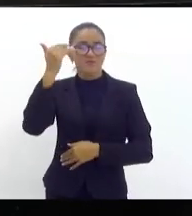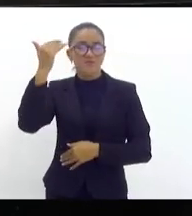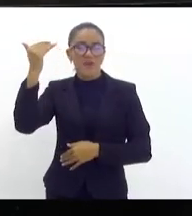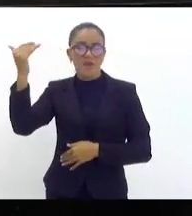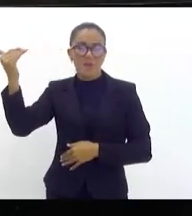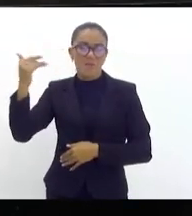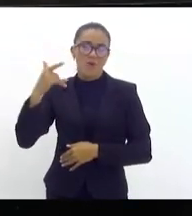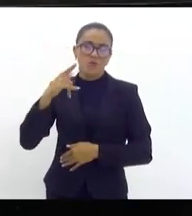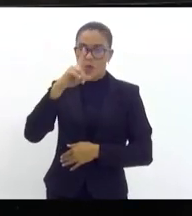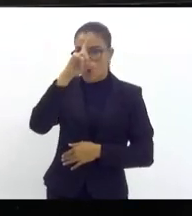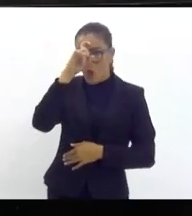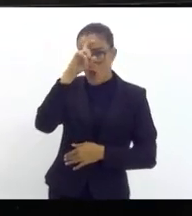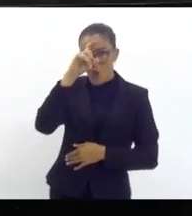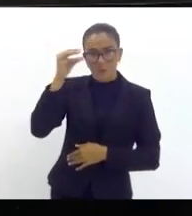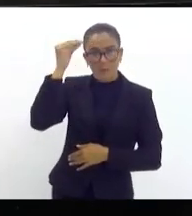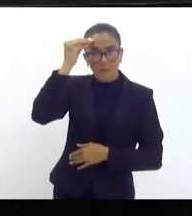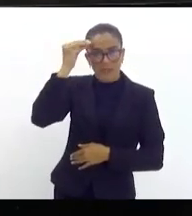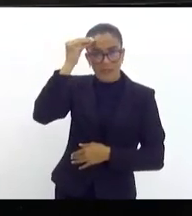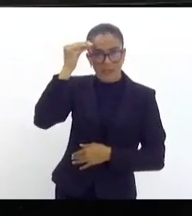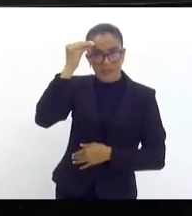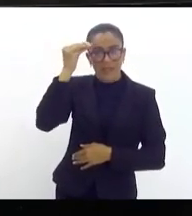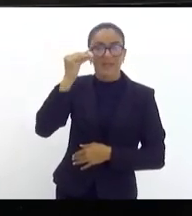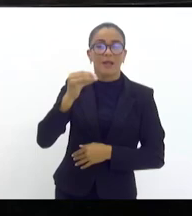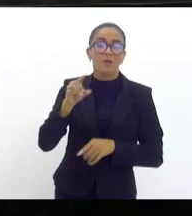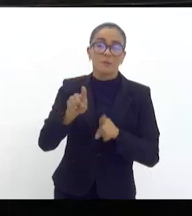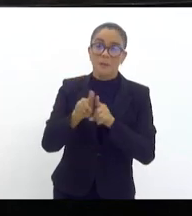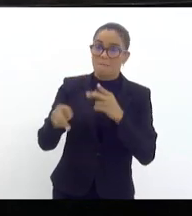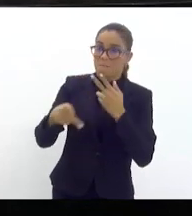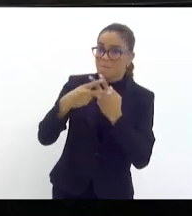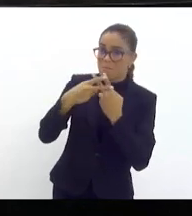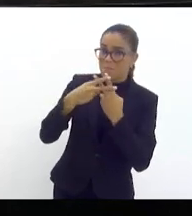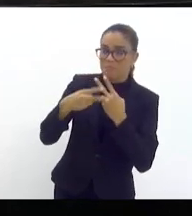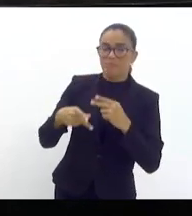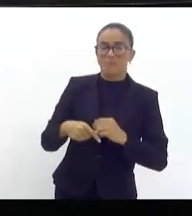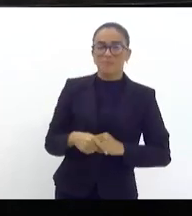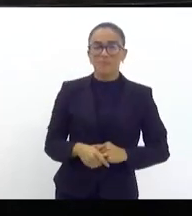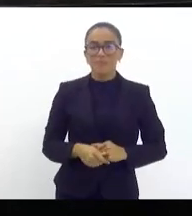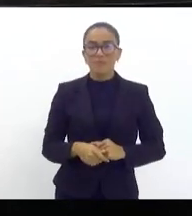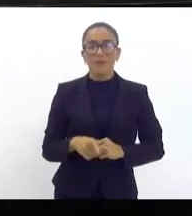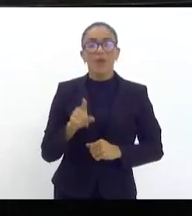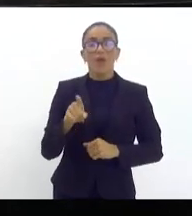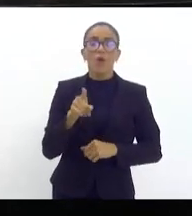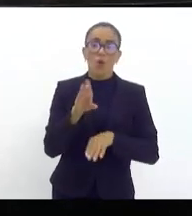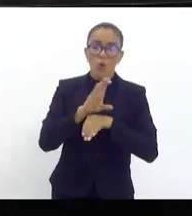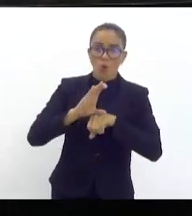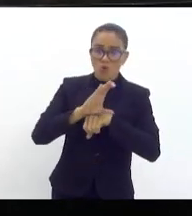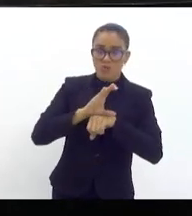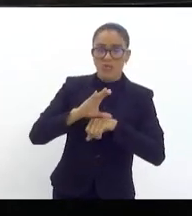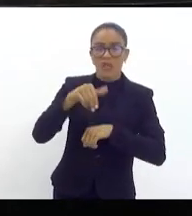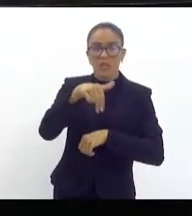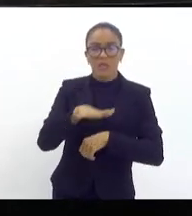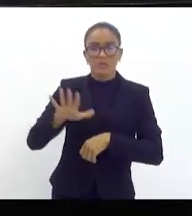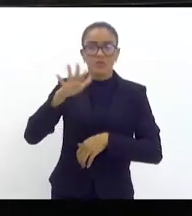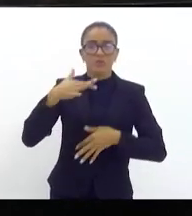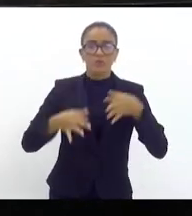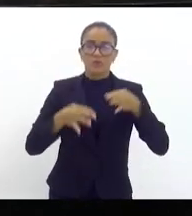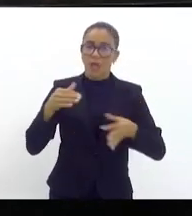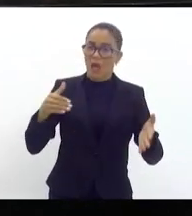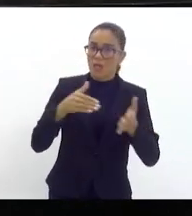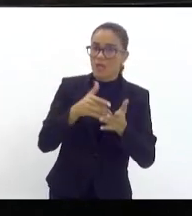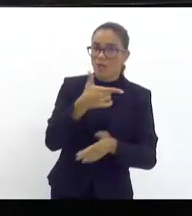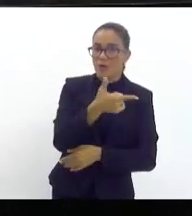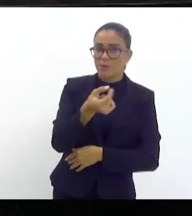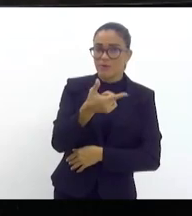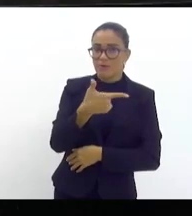manicômios, os hospitais de custódia, de acordo com o Conselho Nacional de Justiça, até 2024,